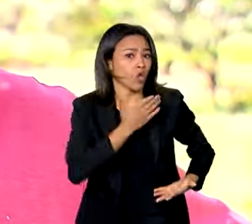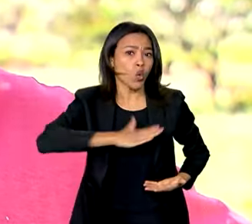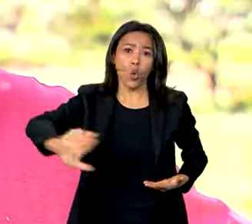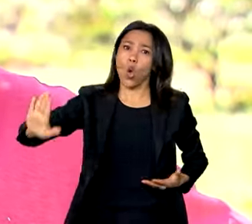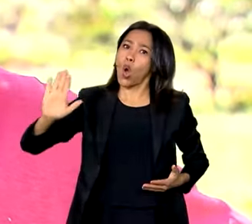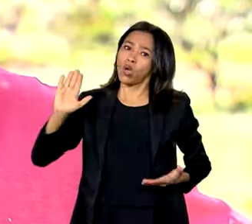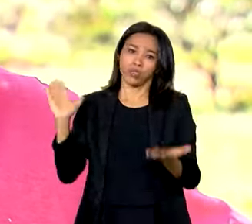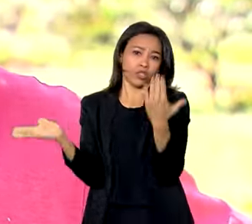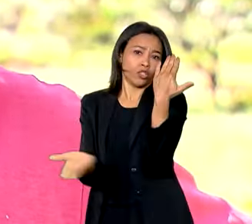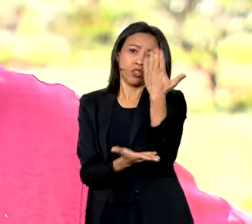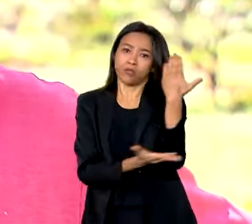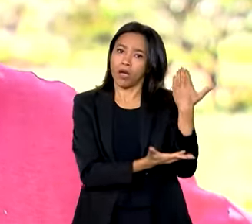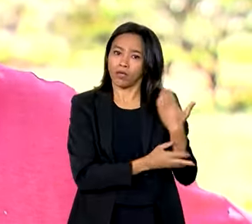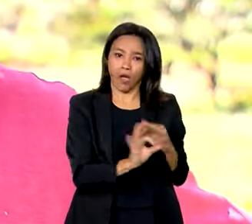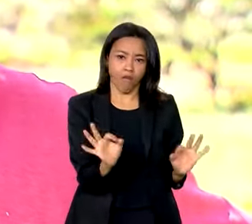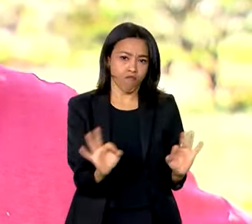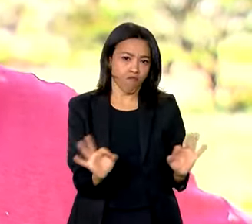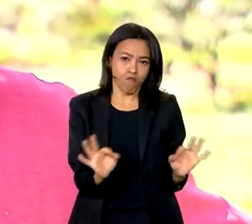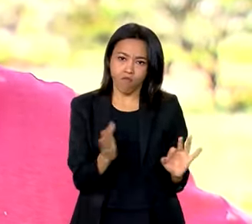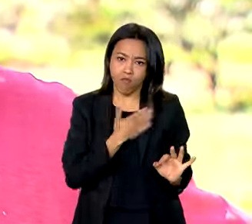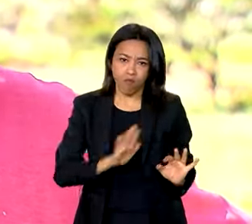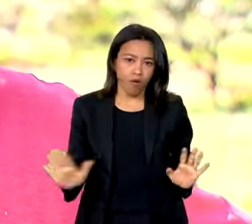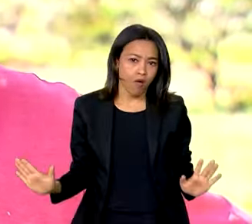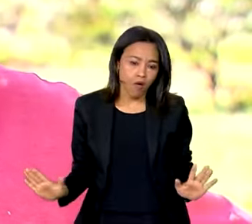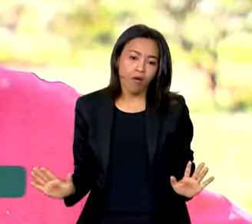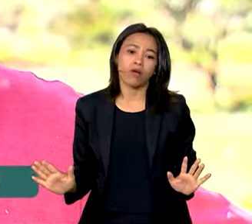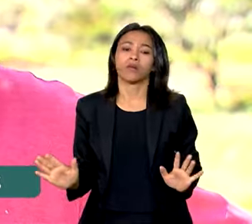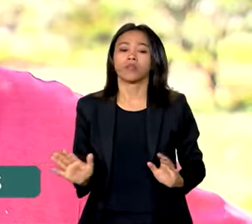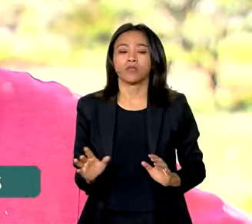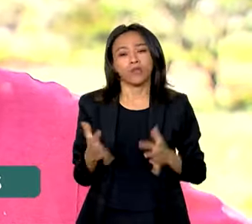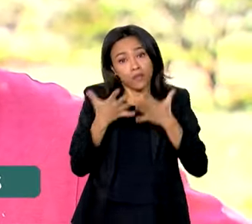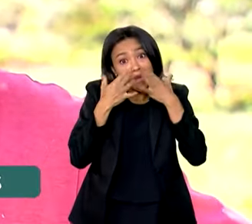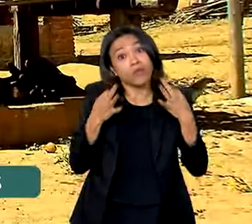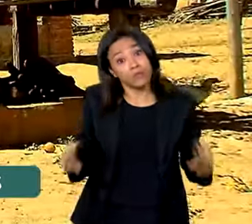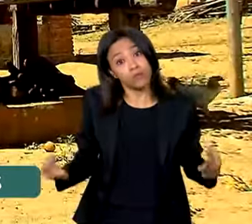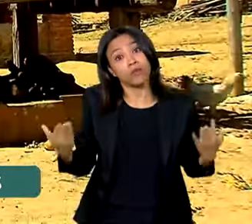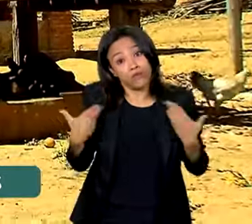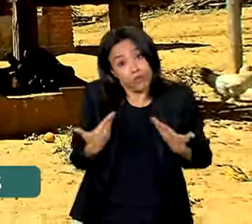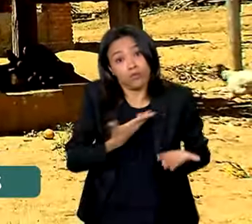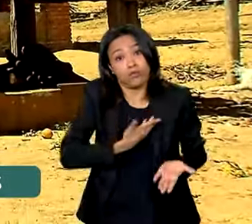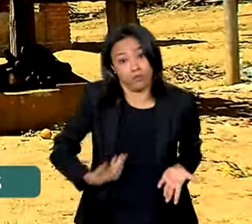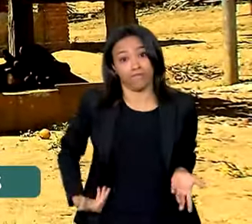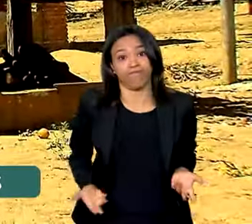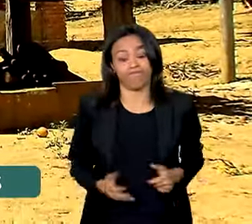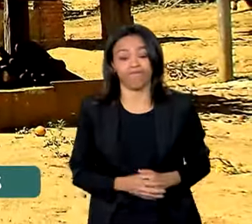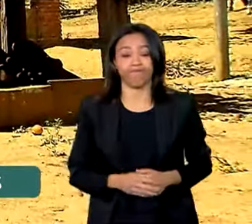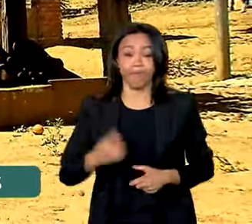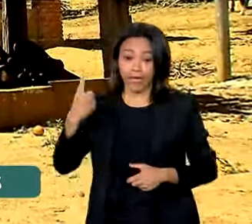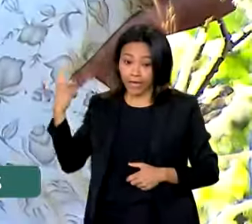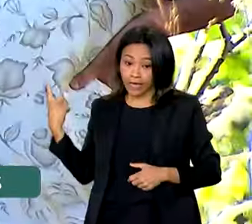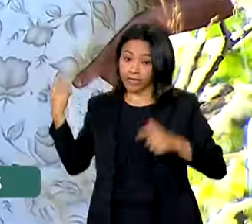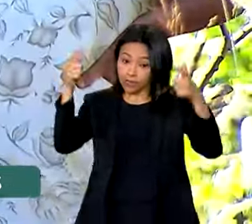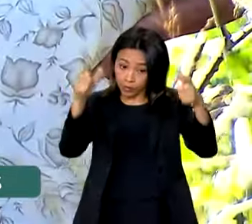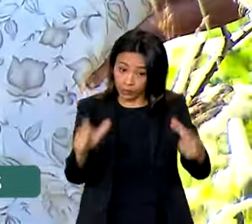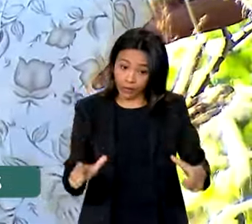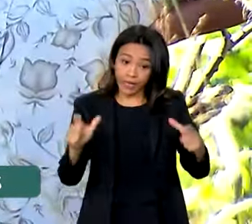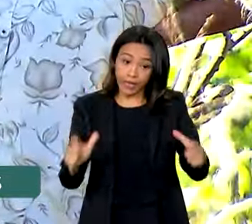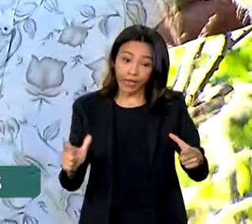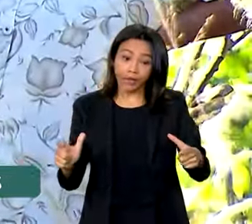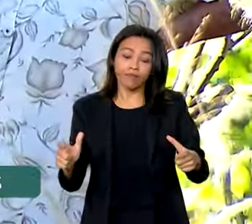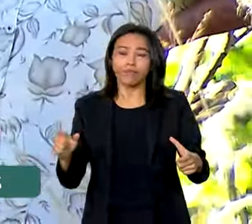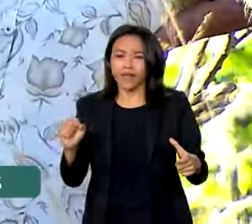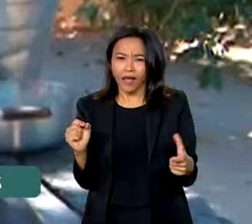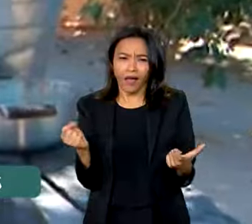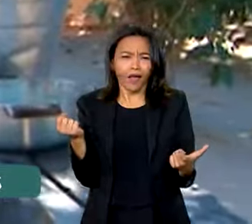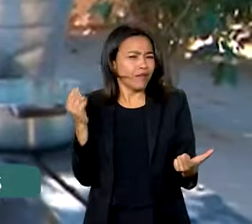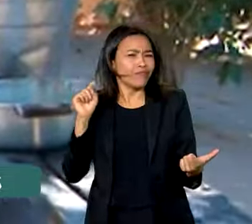de desmatar. E o governo tem que prestar atenção nisso. A situação do quilombo do Mesquita não é incomum.